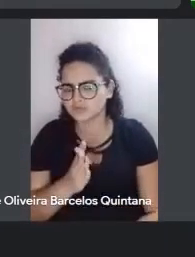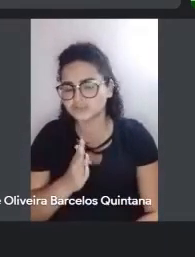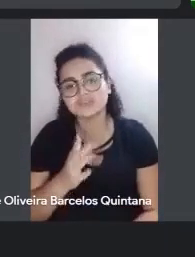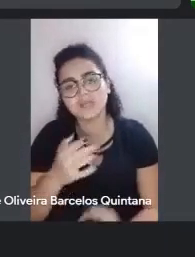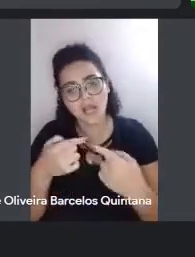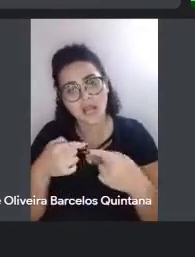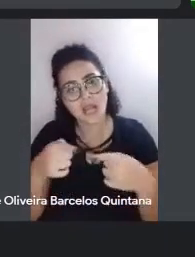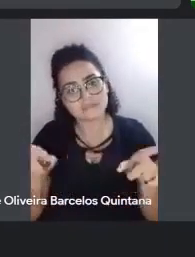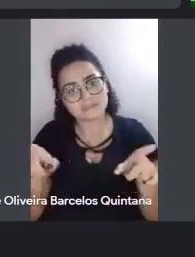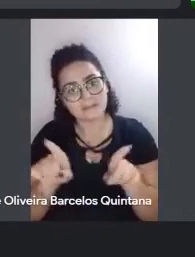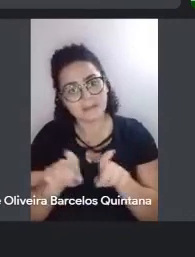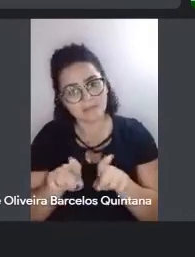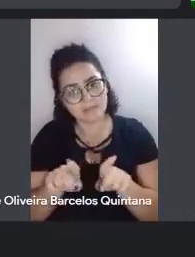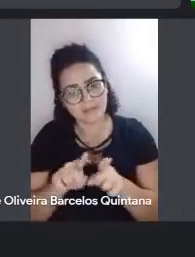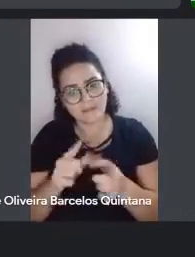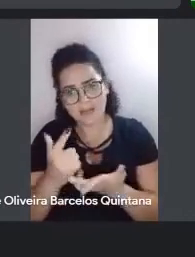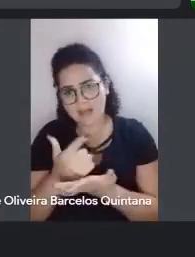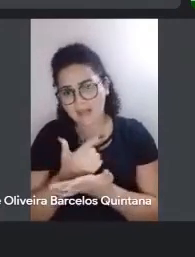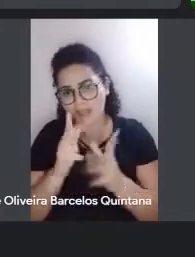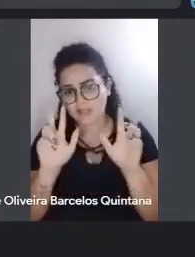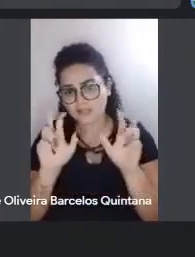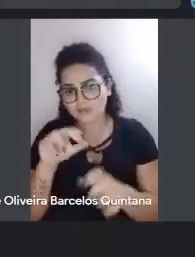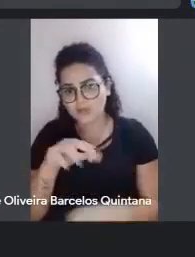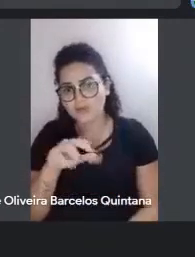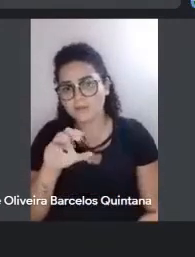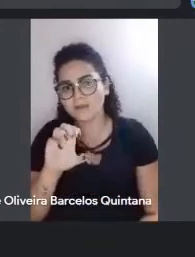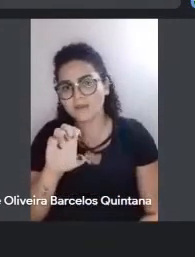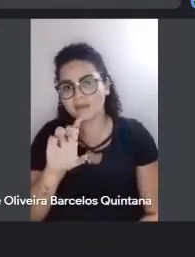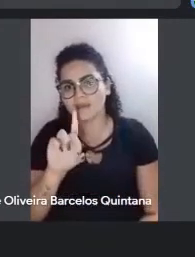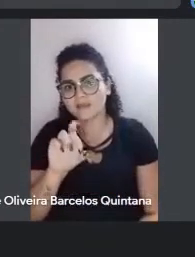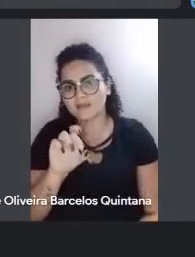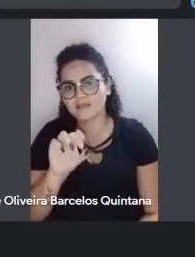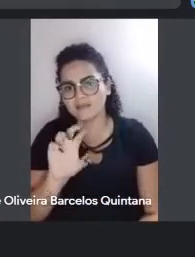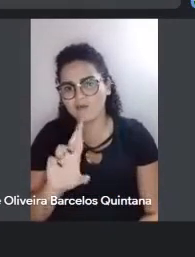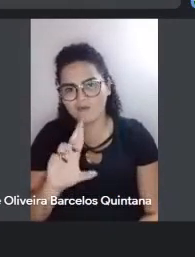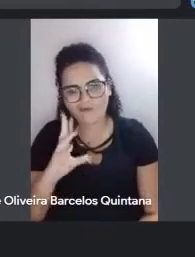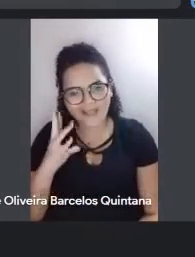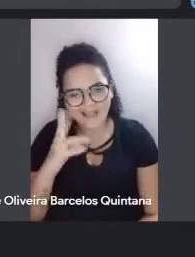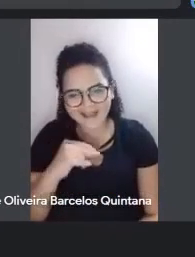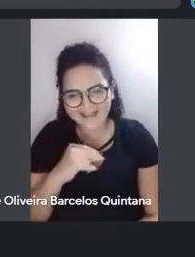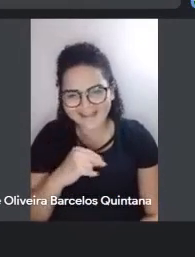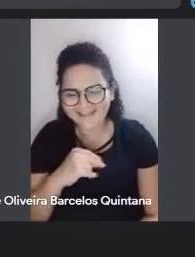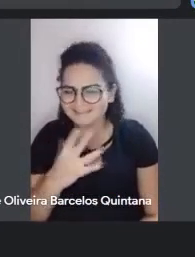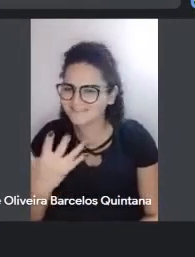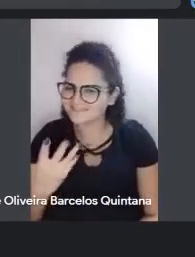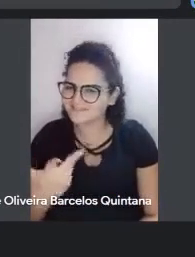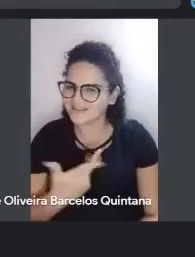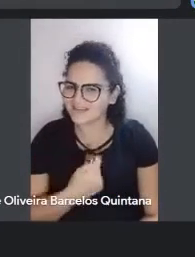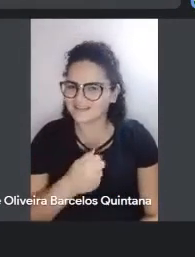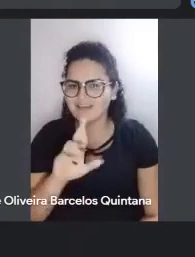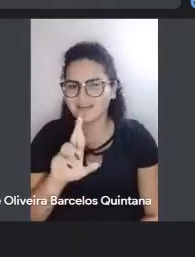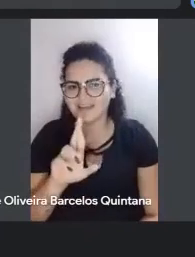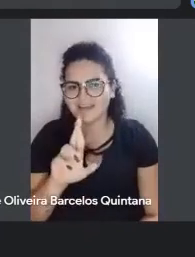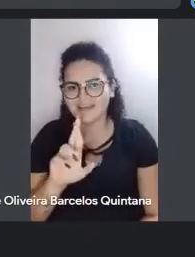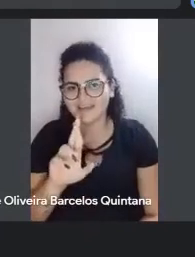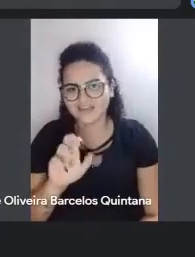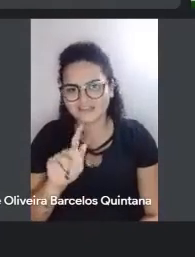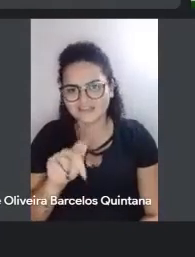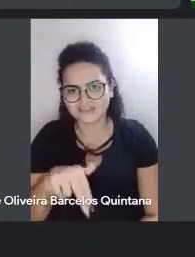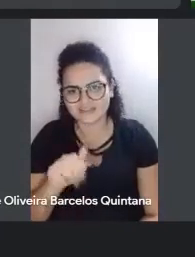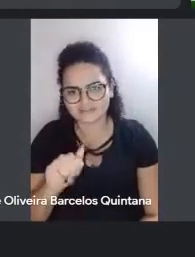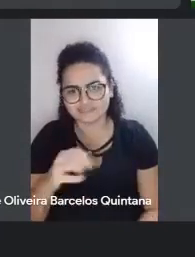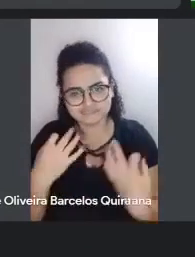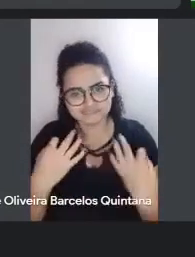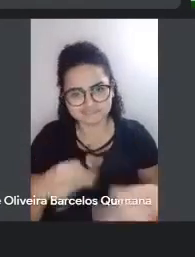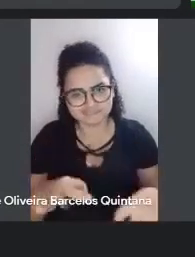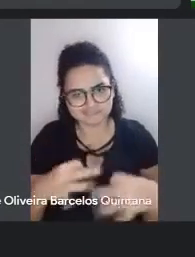O lançamento desse livro Sobre o Edeor Opa! Que lindo, gente! Maravilhoso Regina, e aí? Está topado? Claro